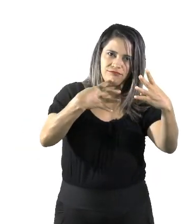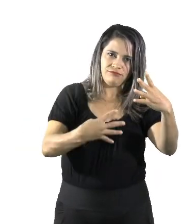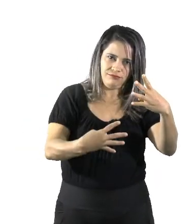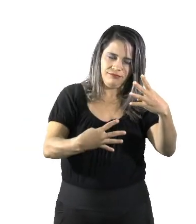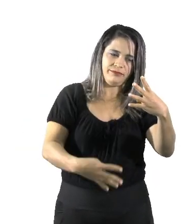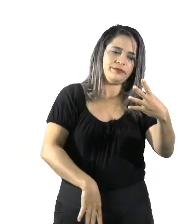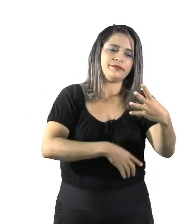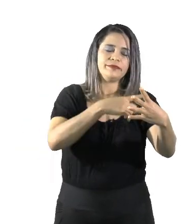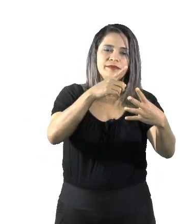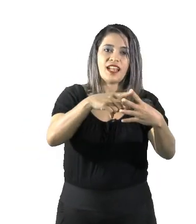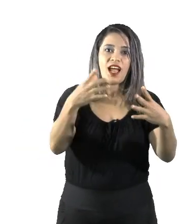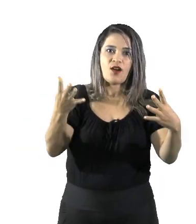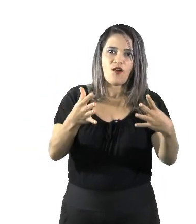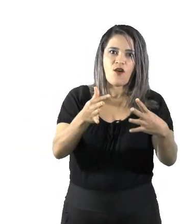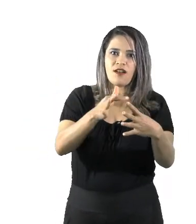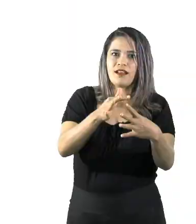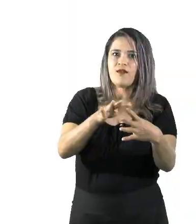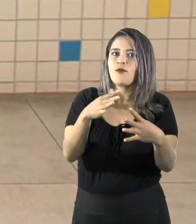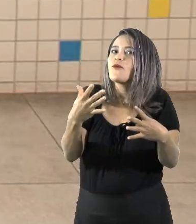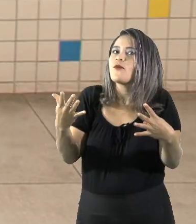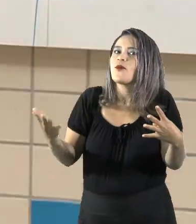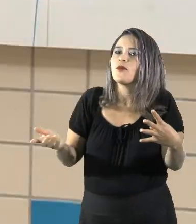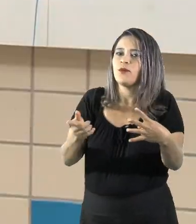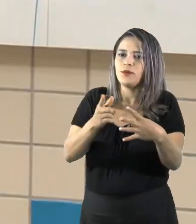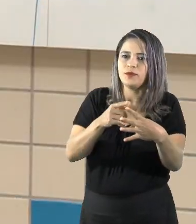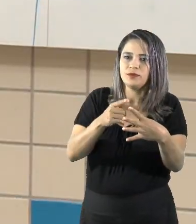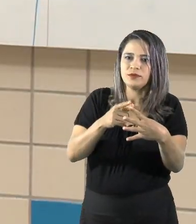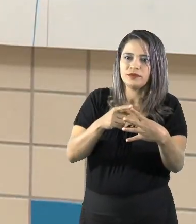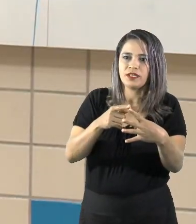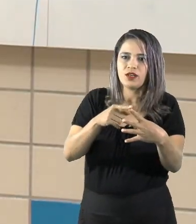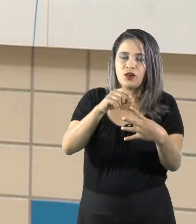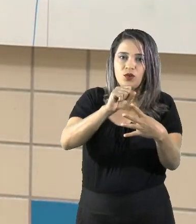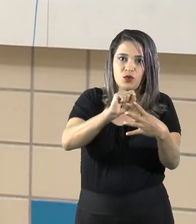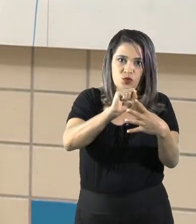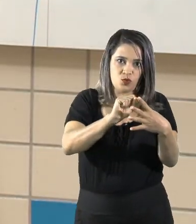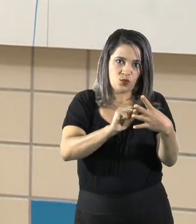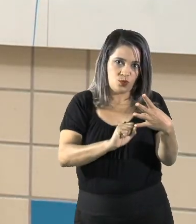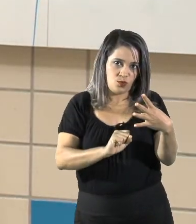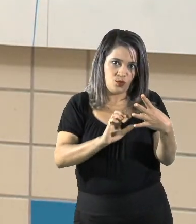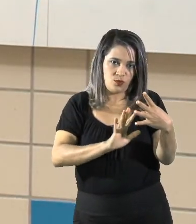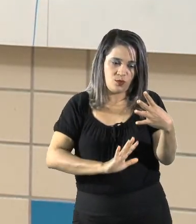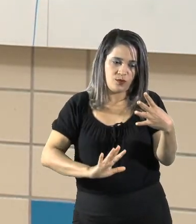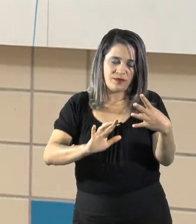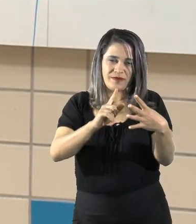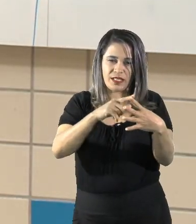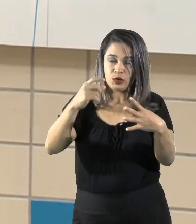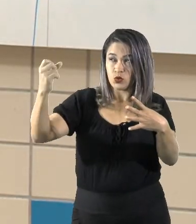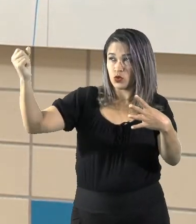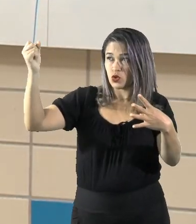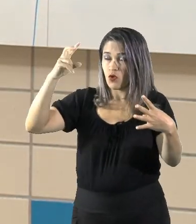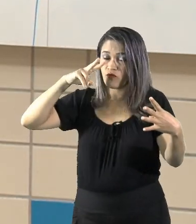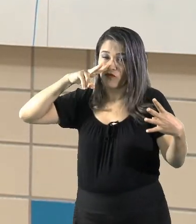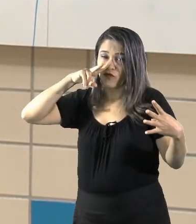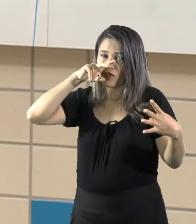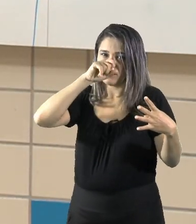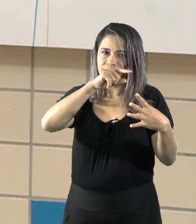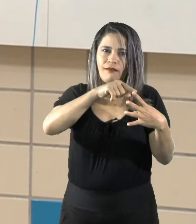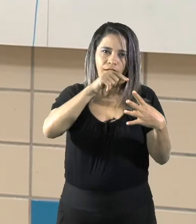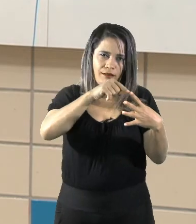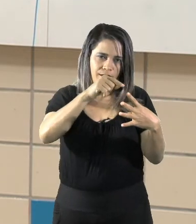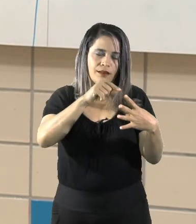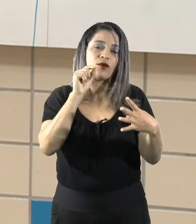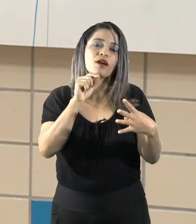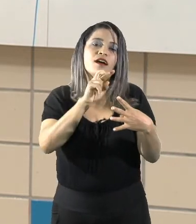estamos em que fase agora? Nós estamos no hemisfério sul, está recebendo uma incidência muito grande de luz solar. Então, nós estamos na